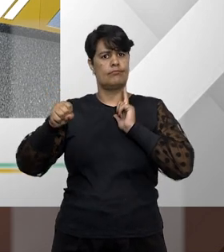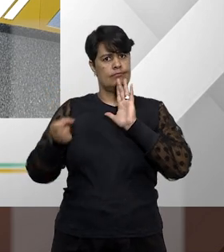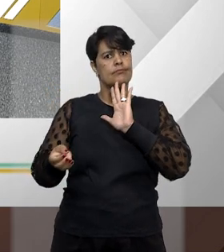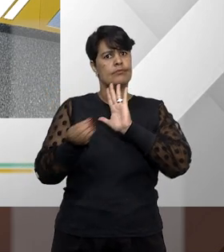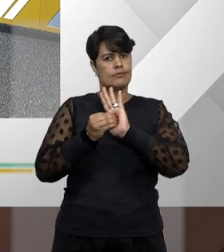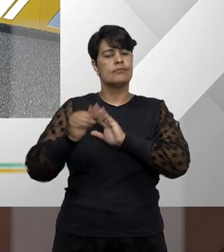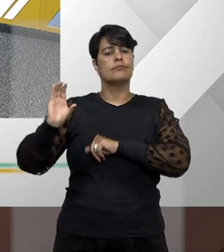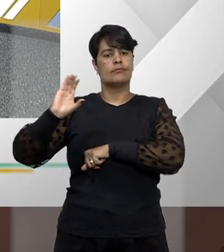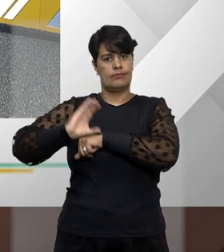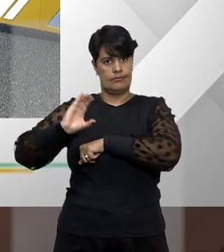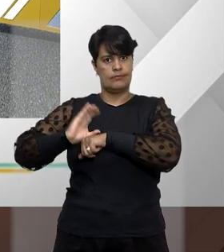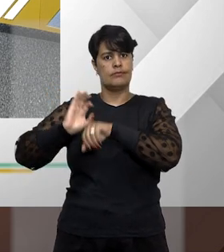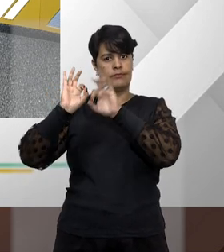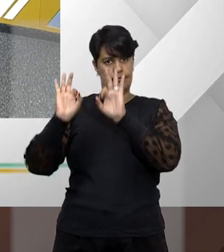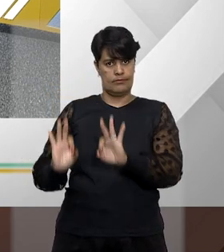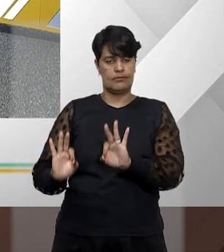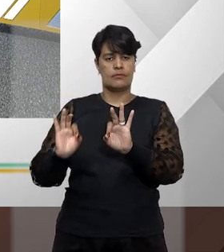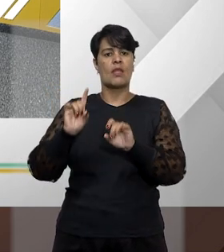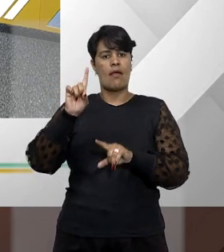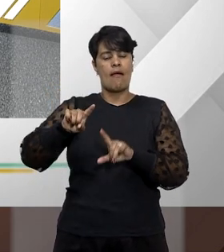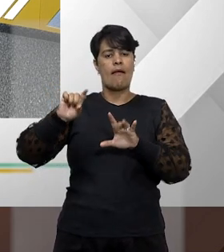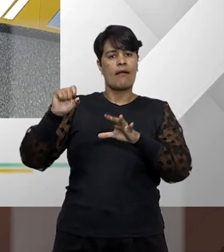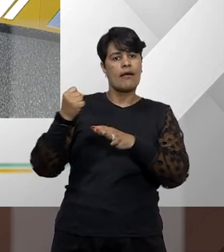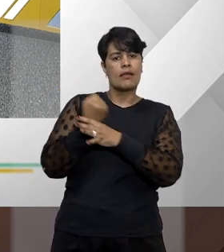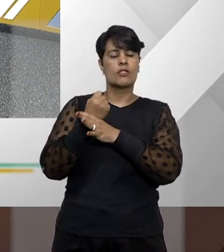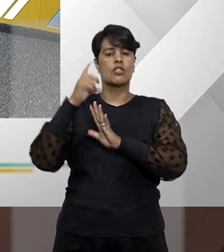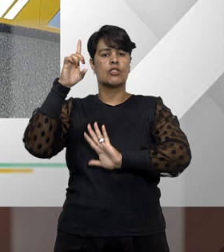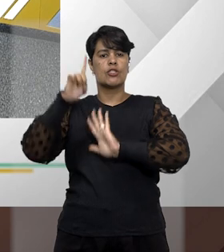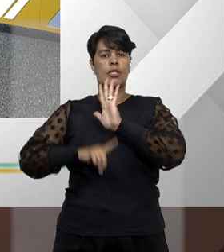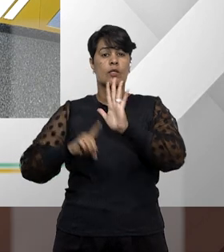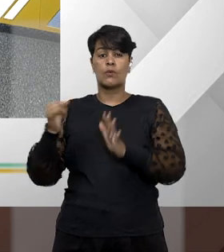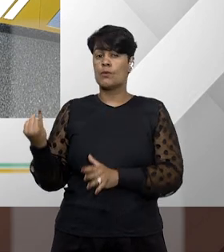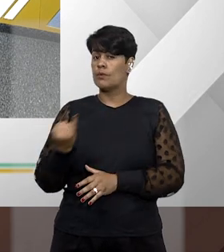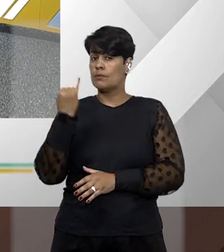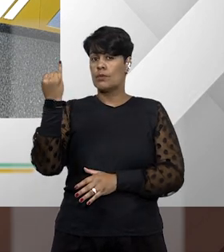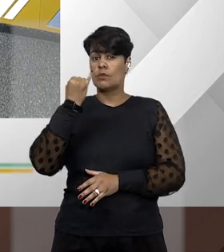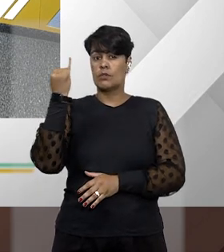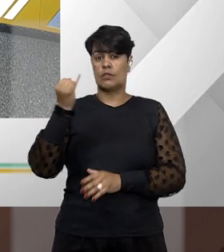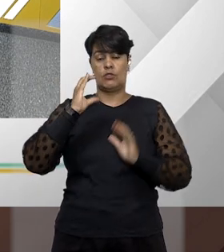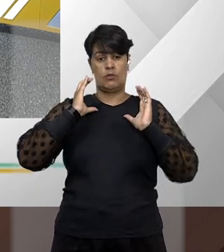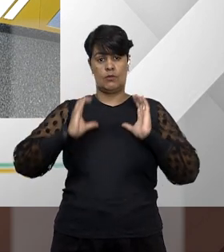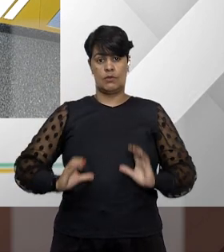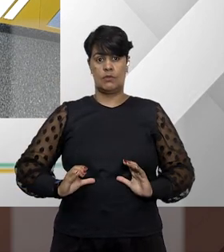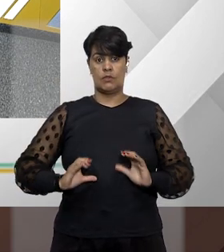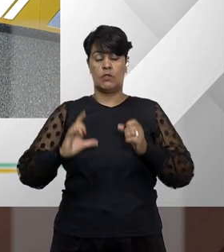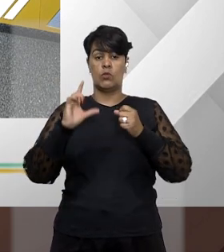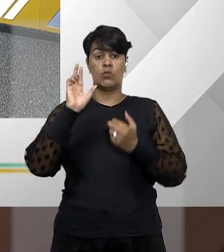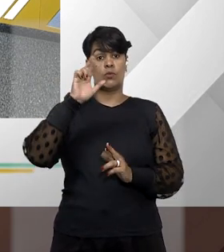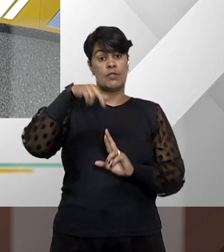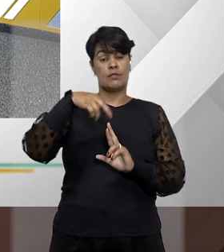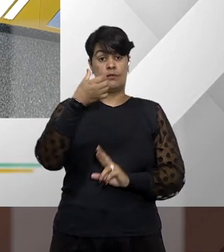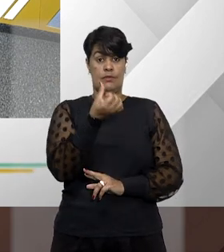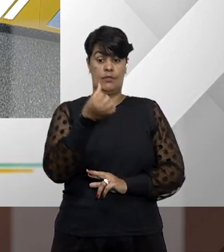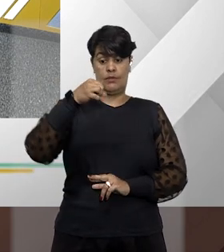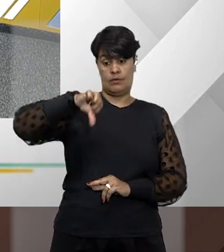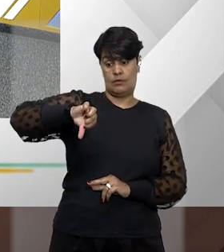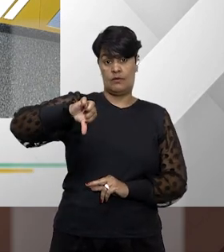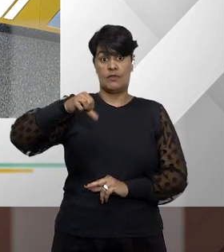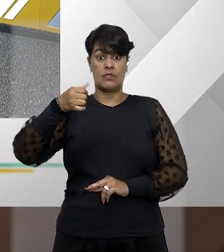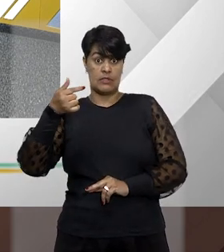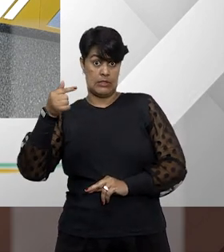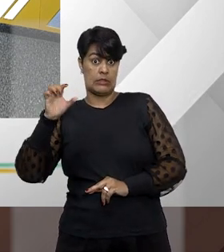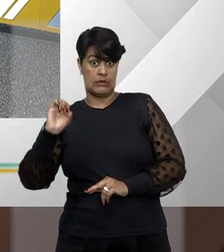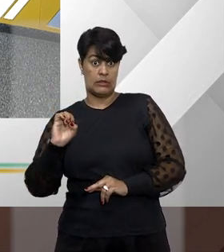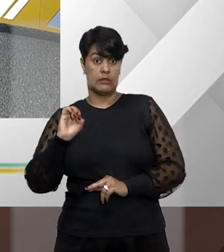incluído dentre as garantias e direitos fundamentais do cidadão nos incisos 69 e 70 do artigo 5º do texto